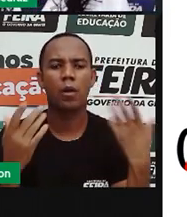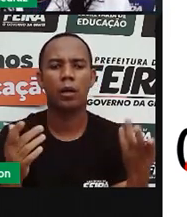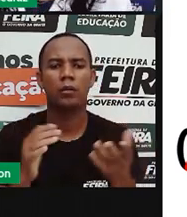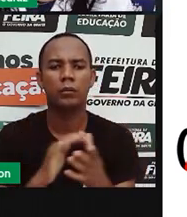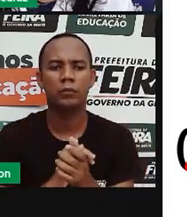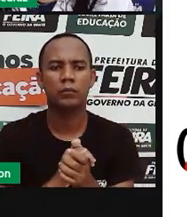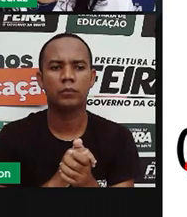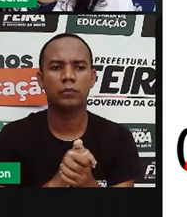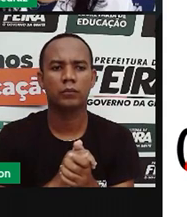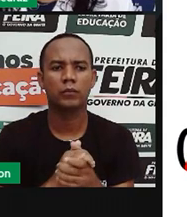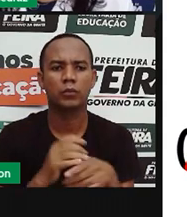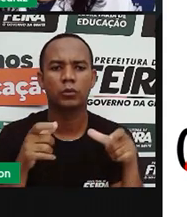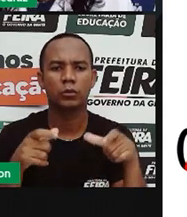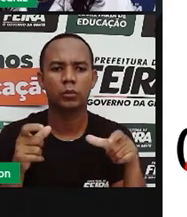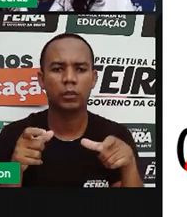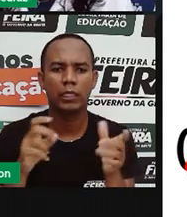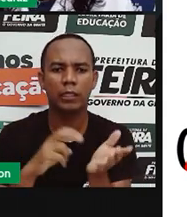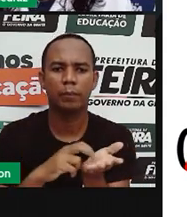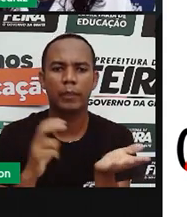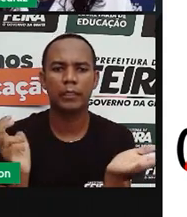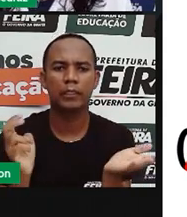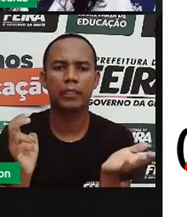E onde é amanhã?